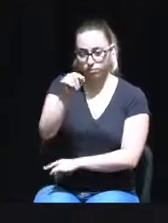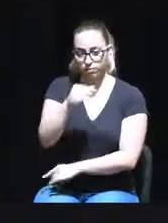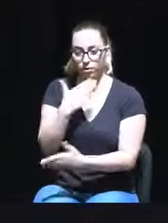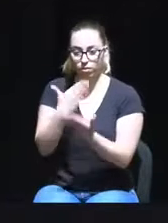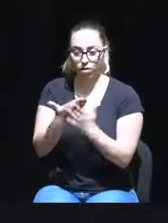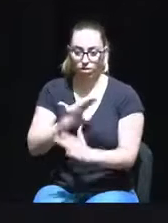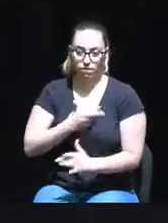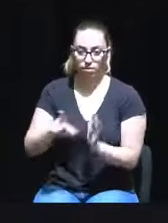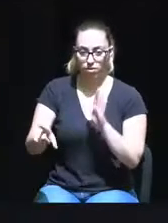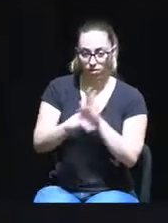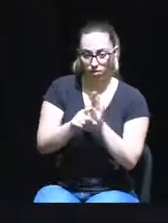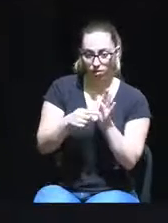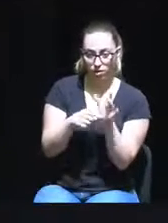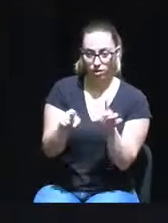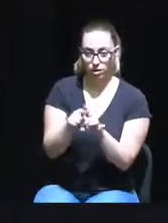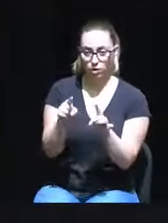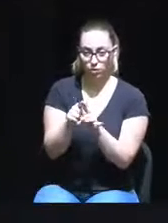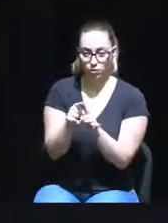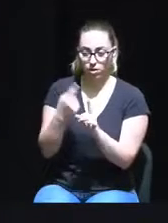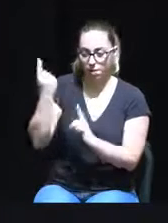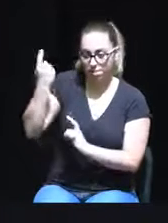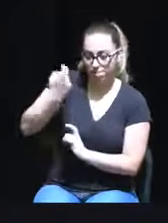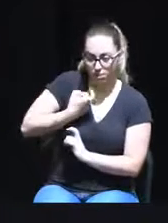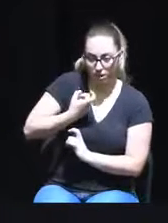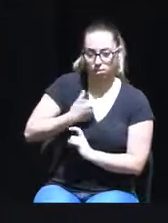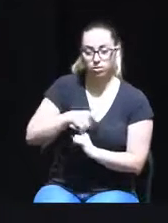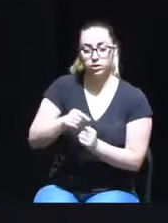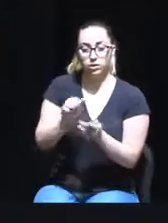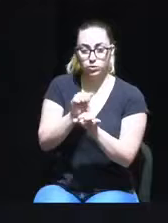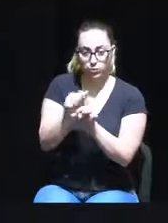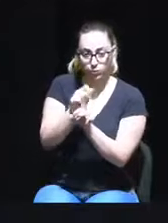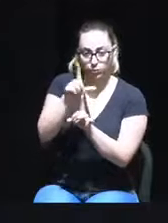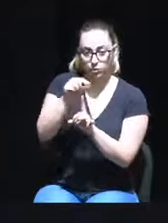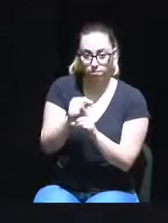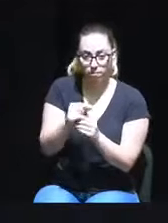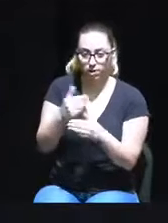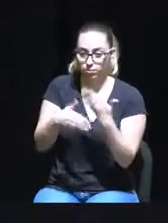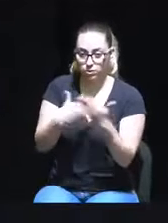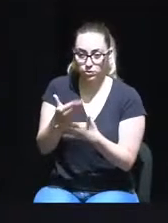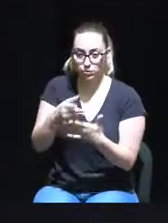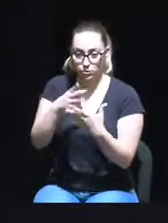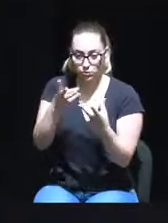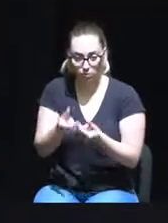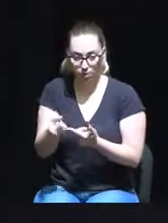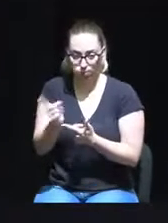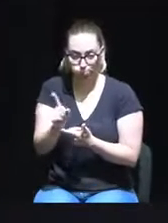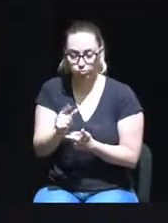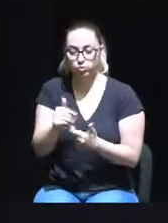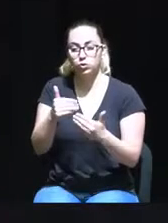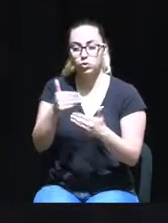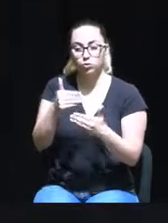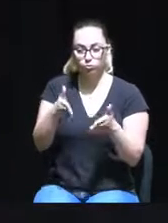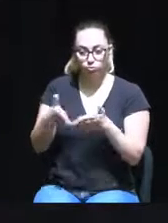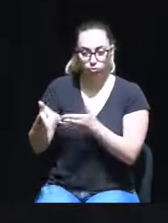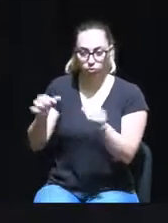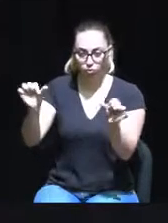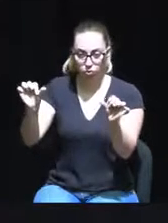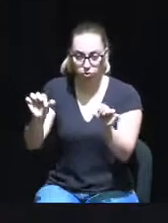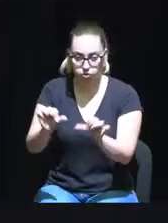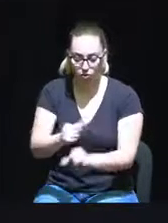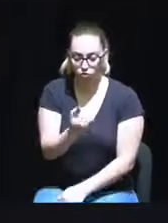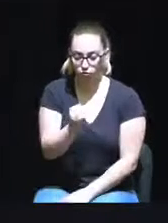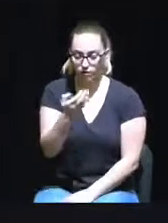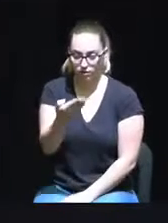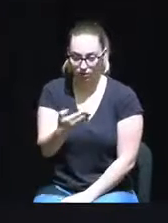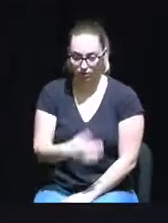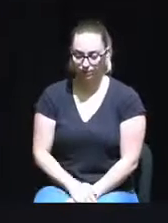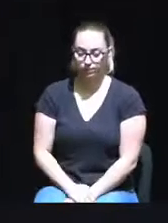a dívida legal, a qual emana de um passivo exigível, corrigido de operações não orçamentais, um percurso descendente desde 2007.